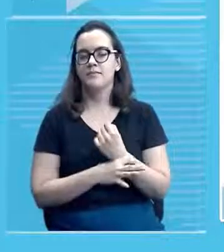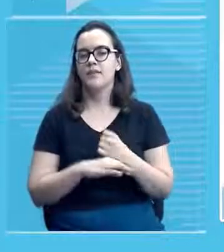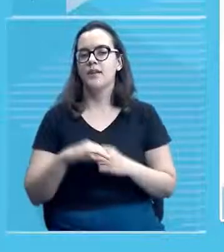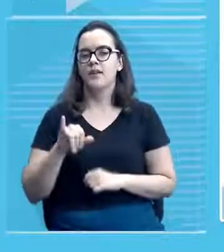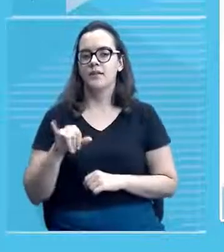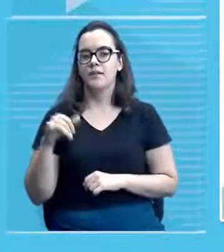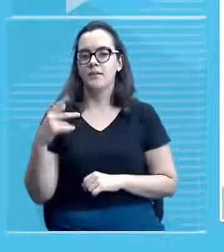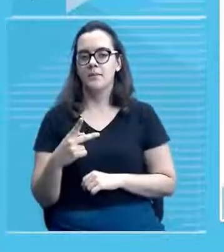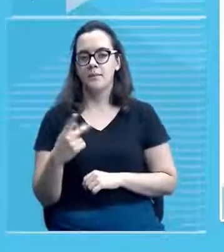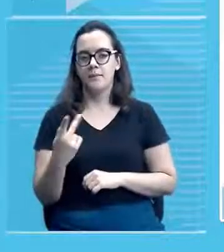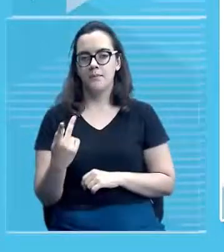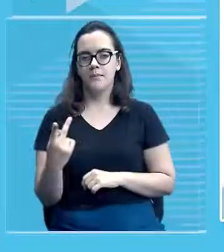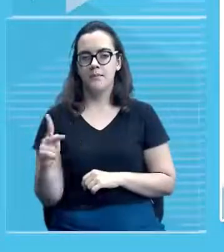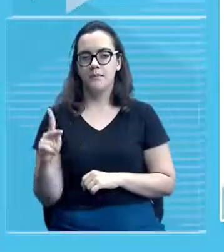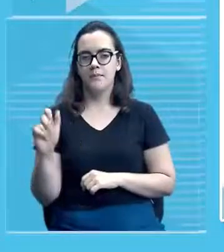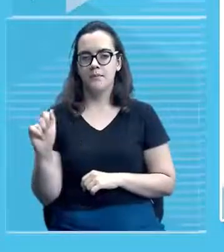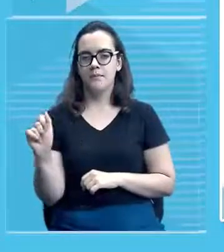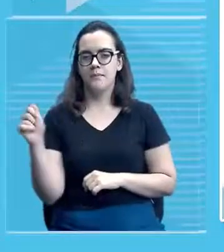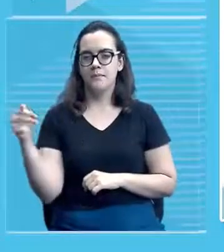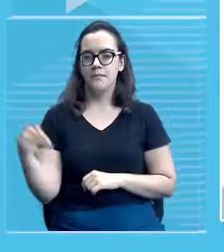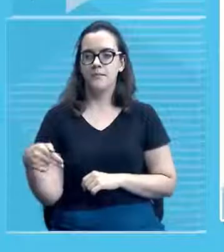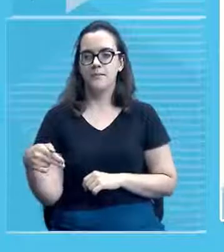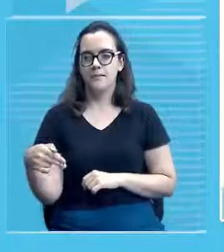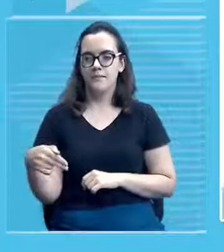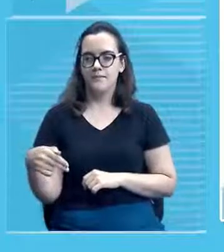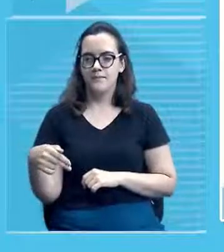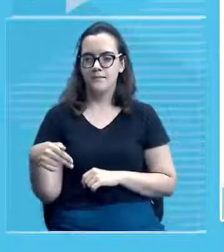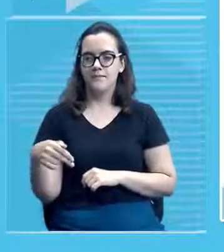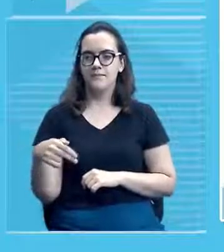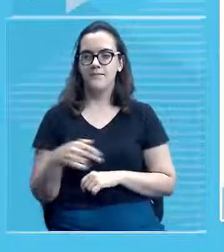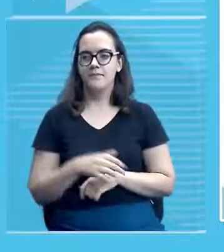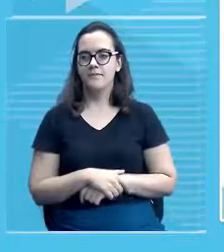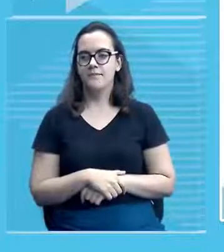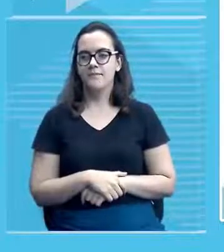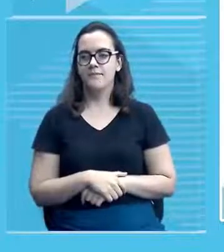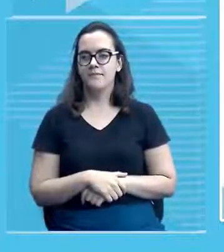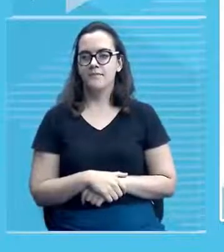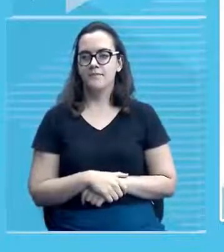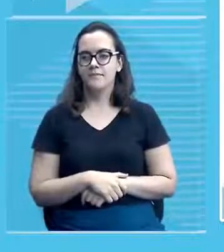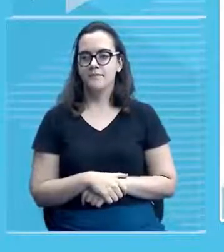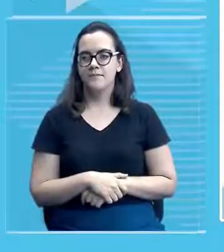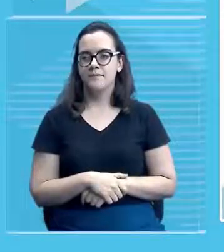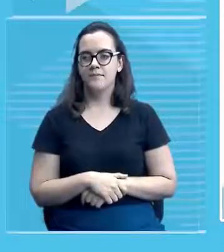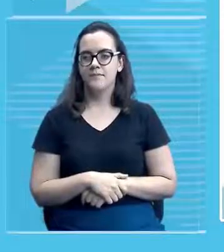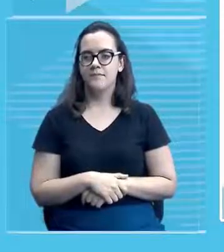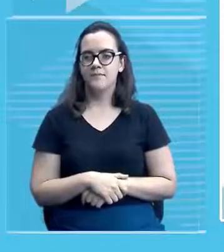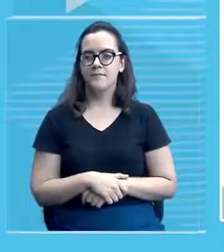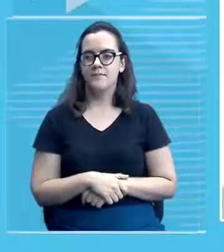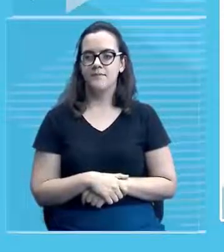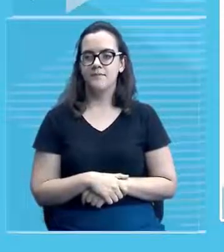de Nossa Senhora do Carmo